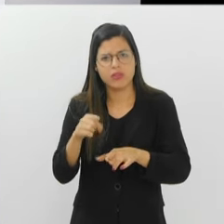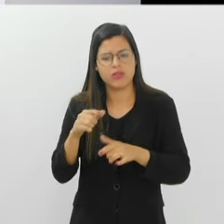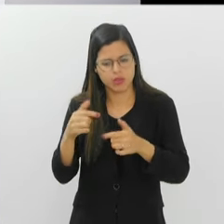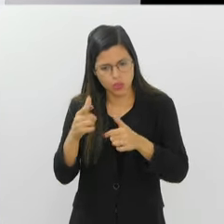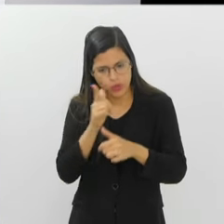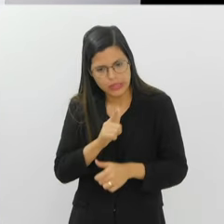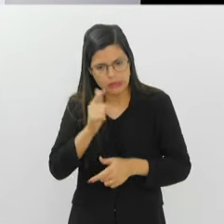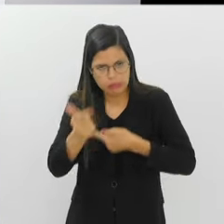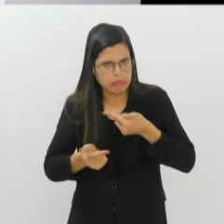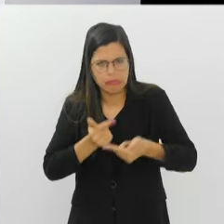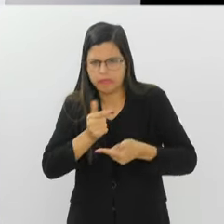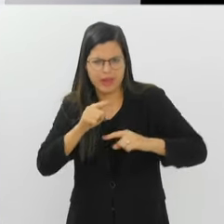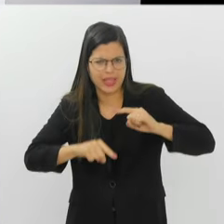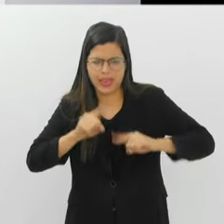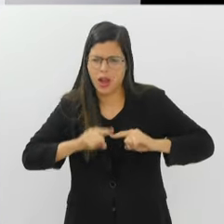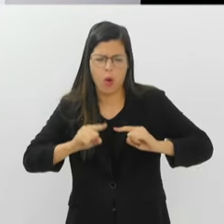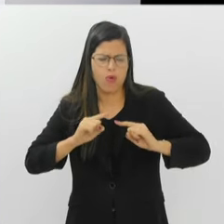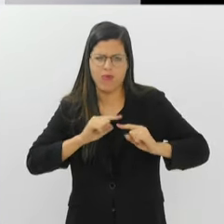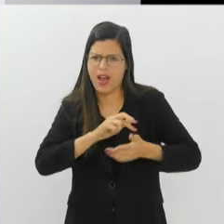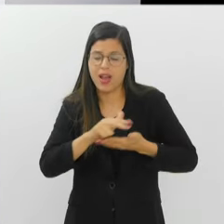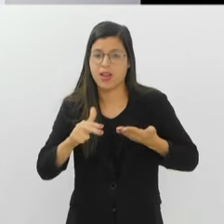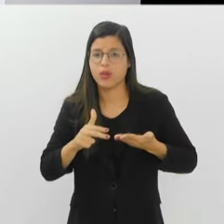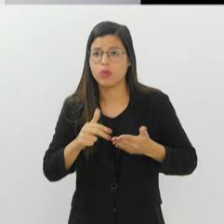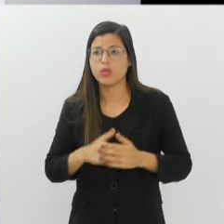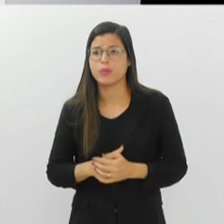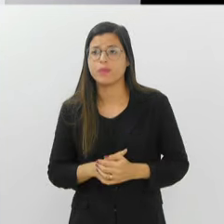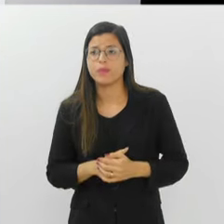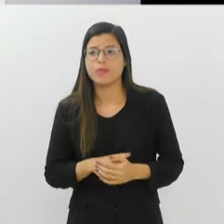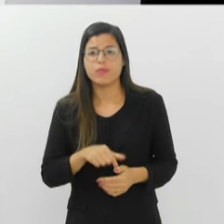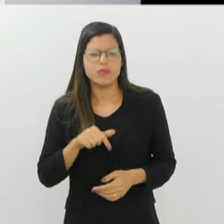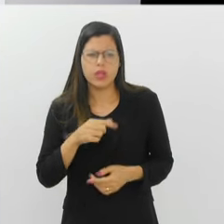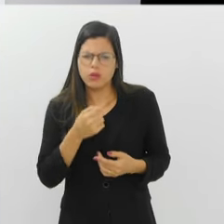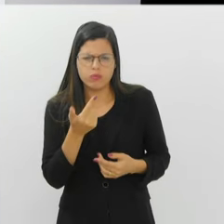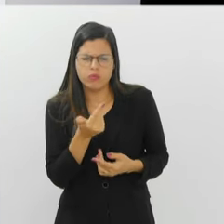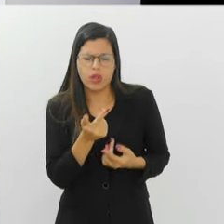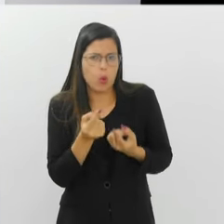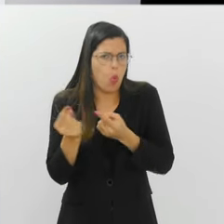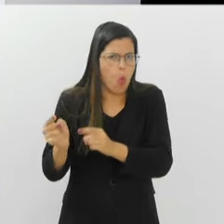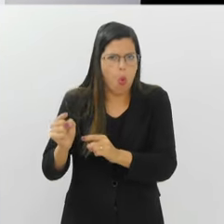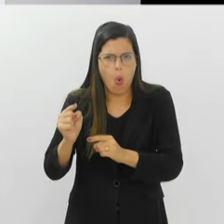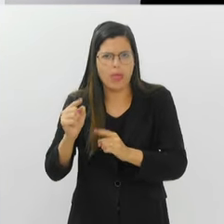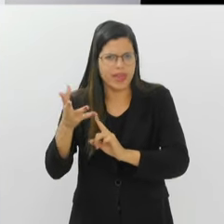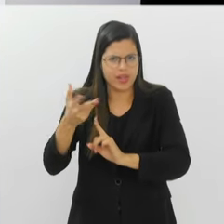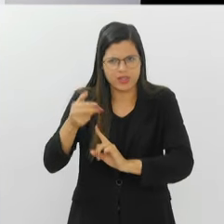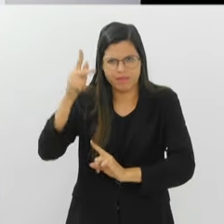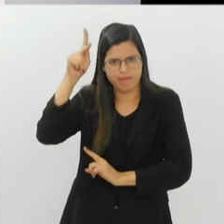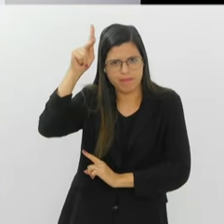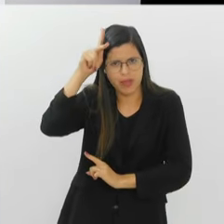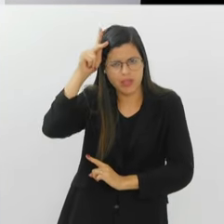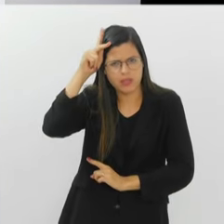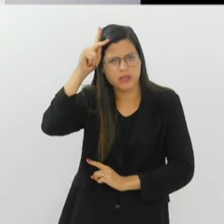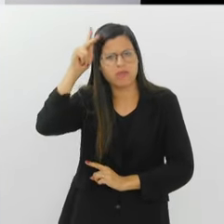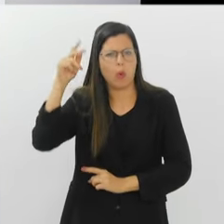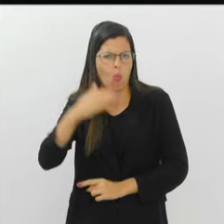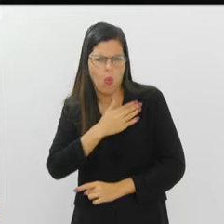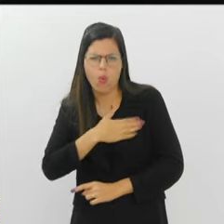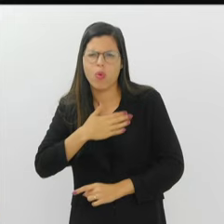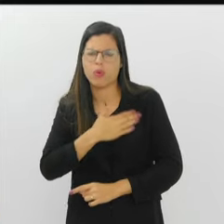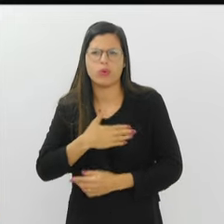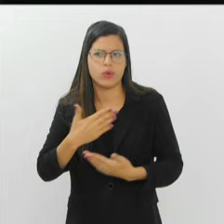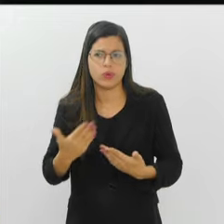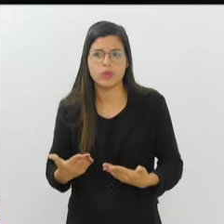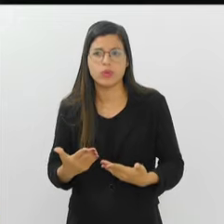arame e iam fazendo aquela coisa. Você acha que essa presença amassante, nada contra os artistas de Parintins, até porque adoro todos